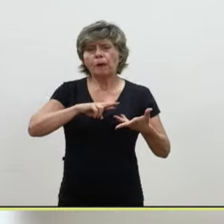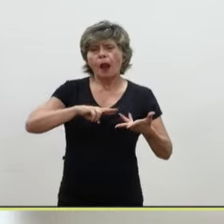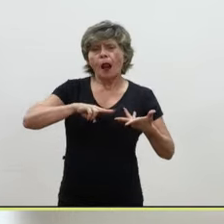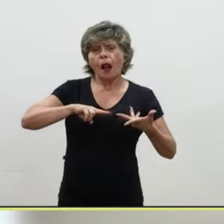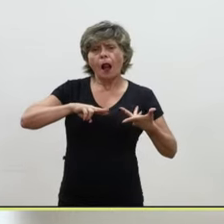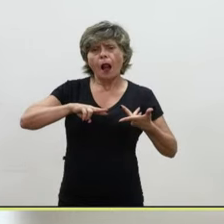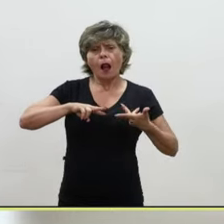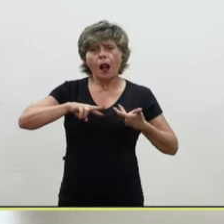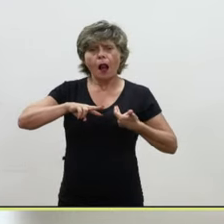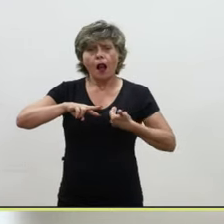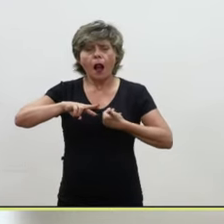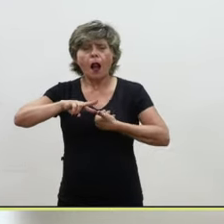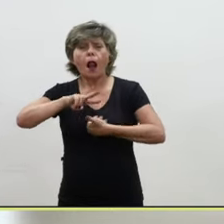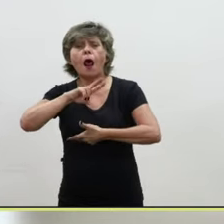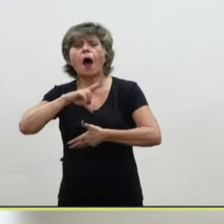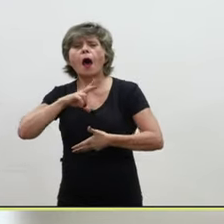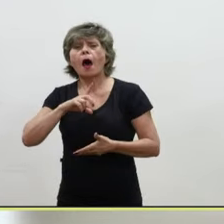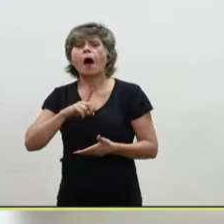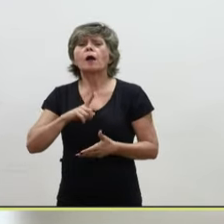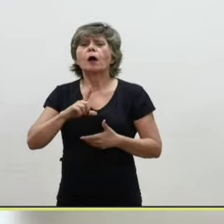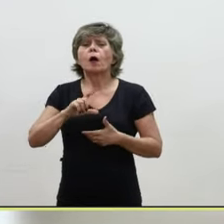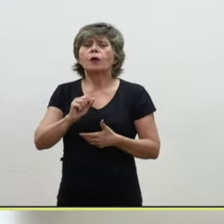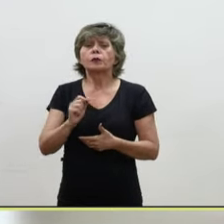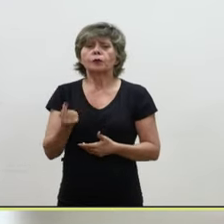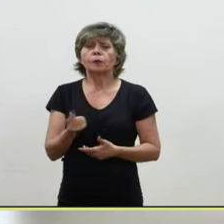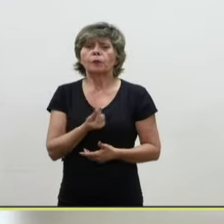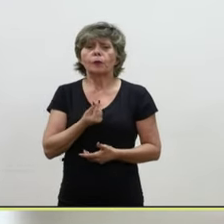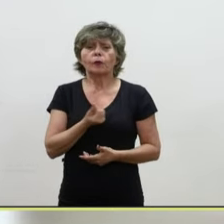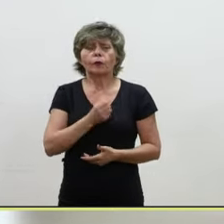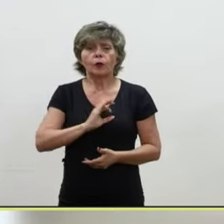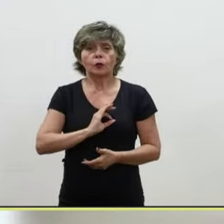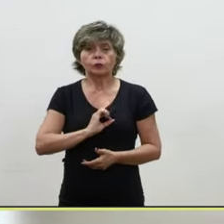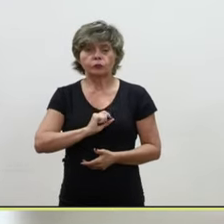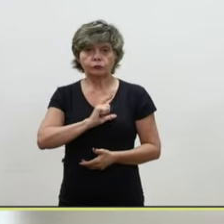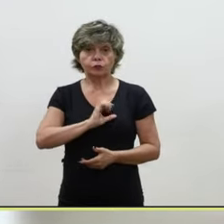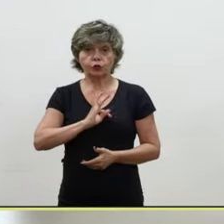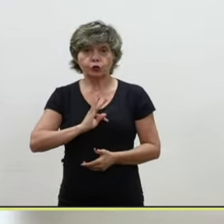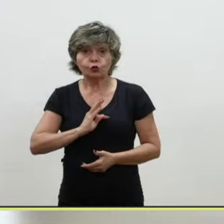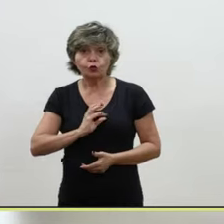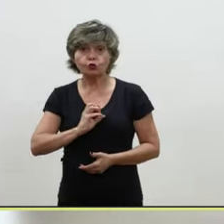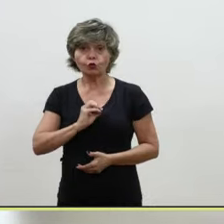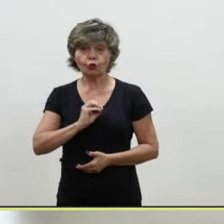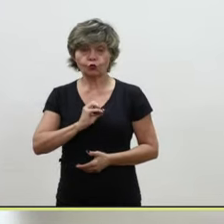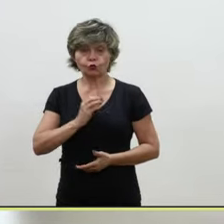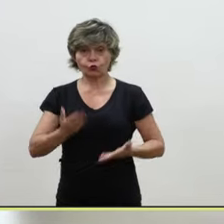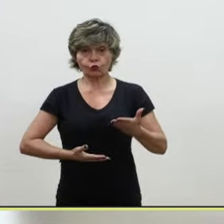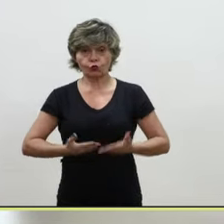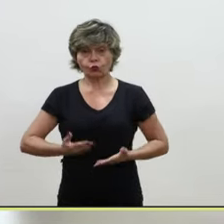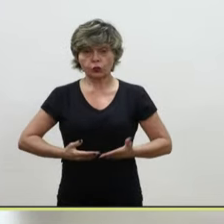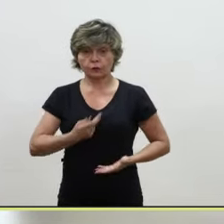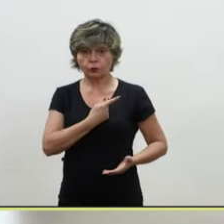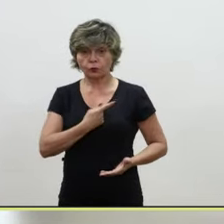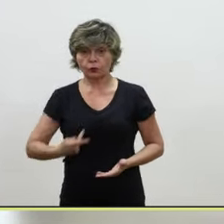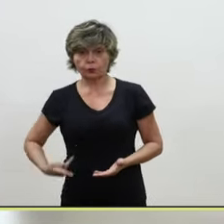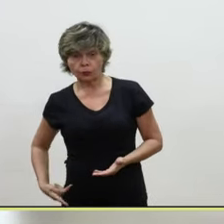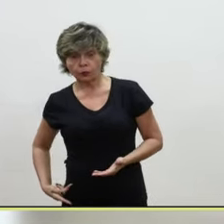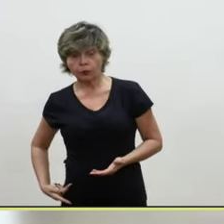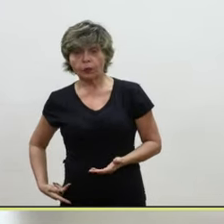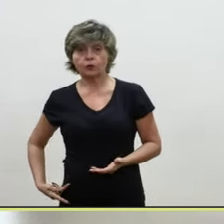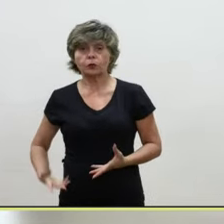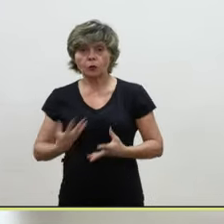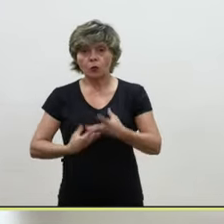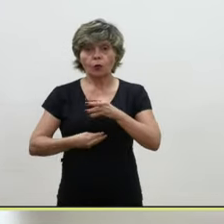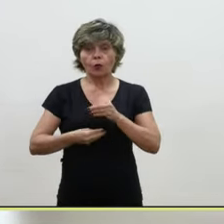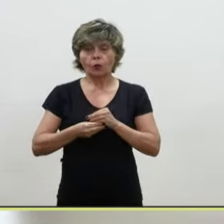escolhido, o qual incidirá sobre o valor nominal da remuneração de todos os servidores públicos e sobre o subsídio dos